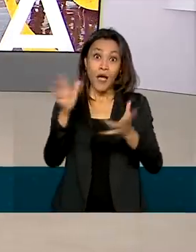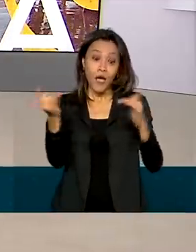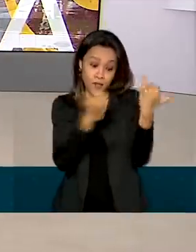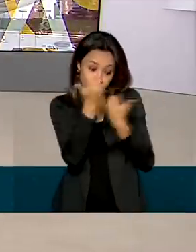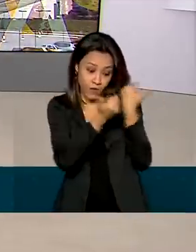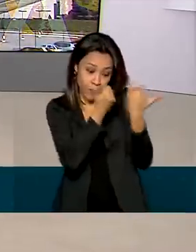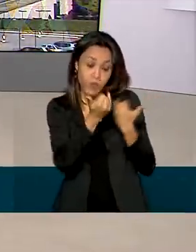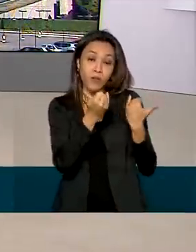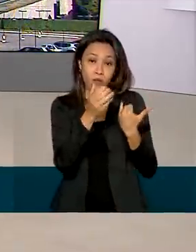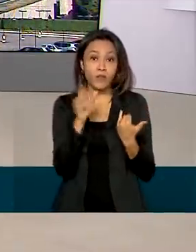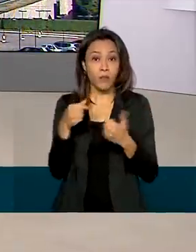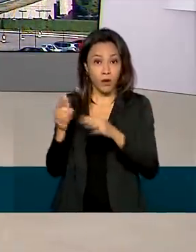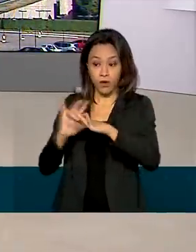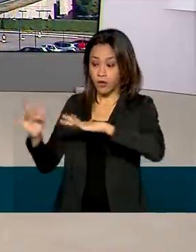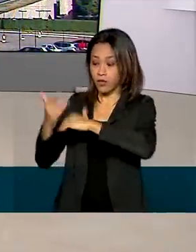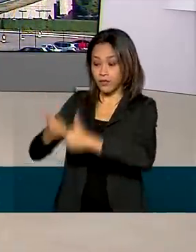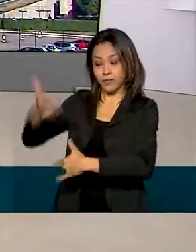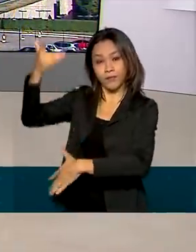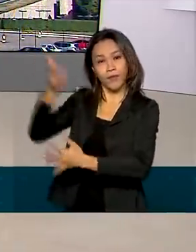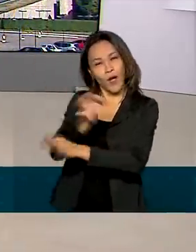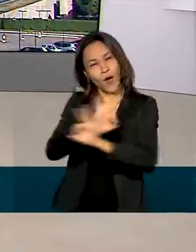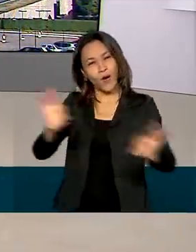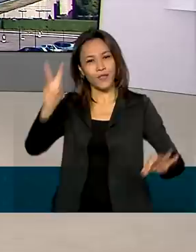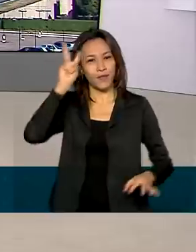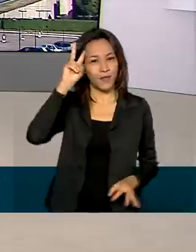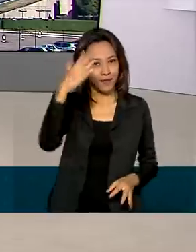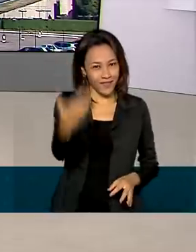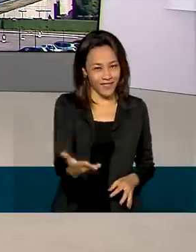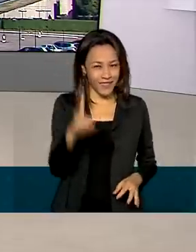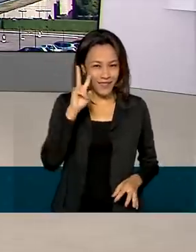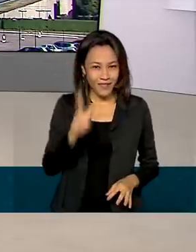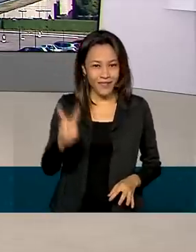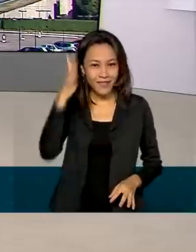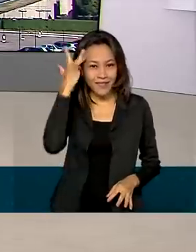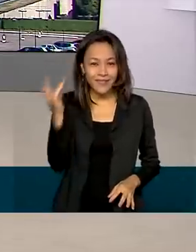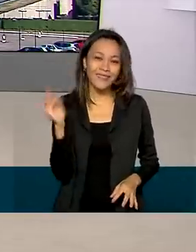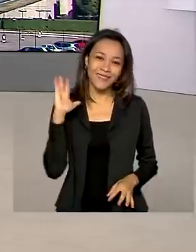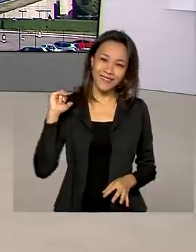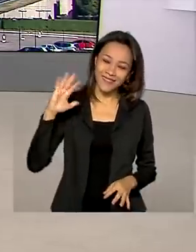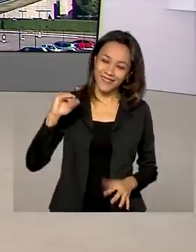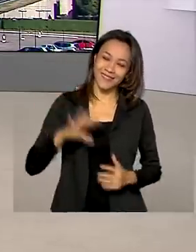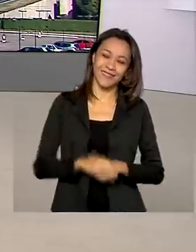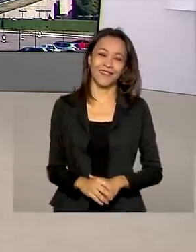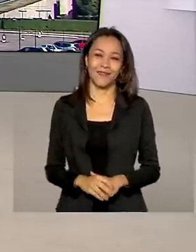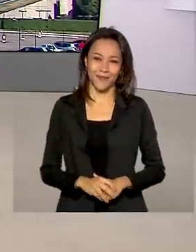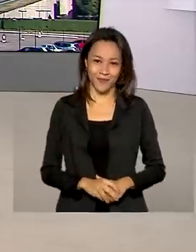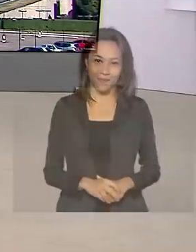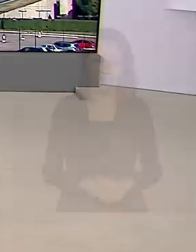você confere em nossas redes sociais. Uma ótima segunda-feira para você. Nos vemos amanhã. Até lá. Tchau, tchau.